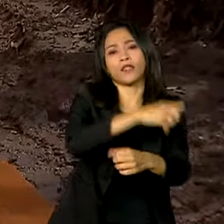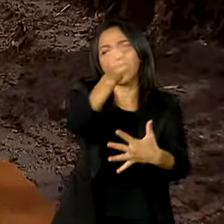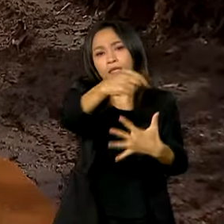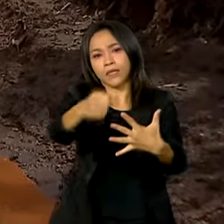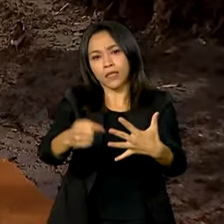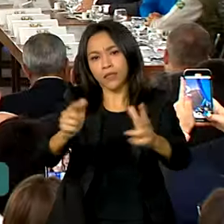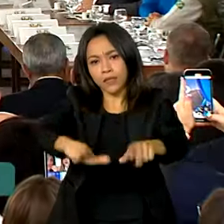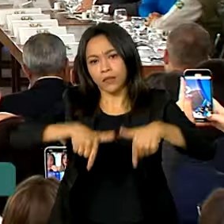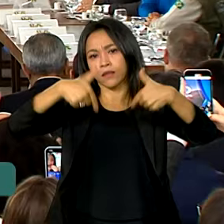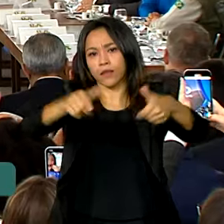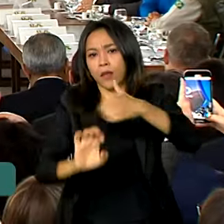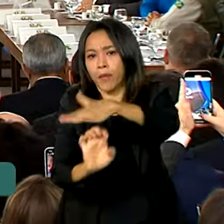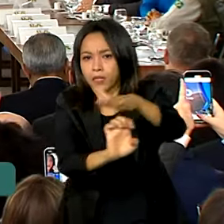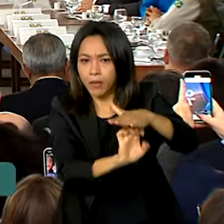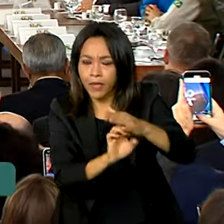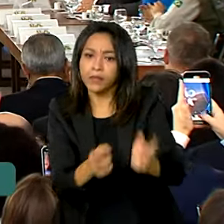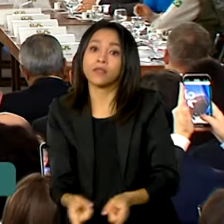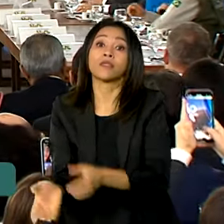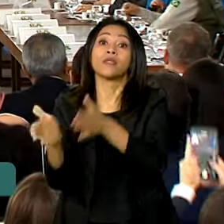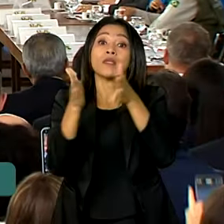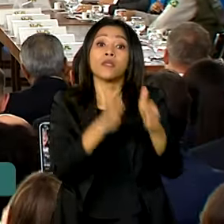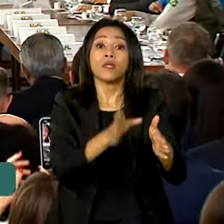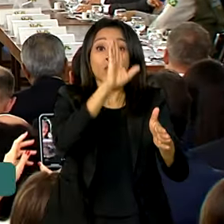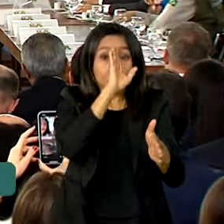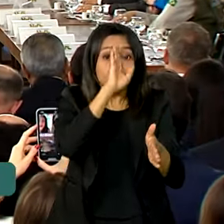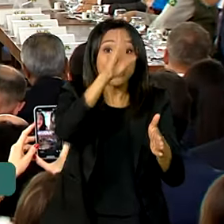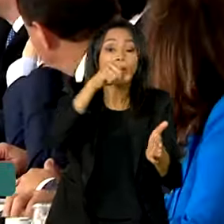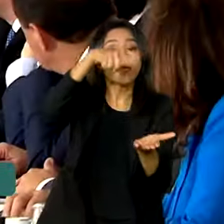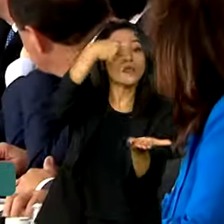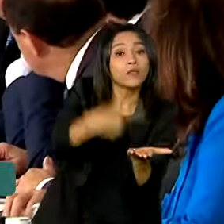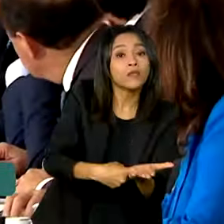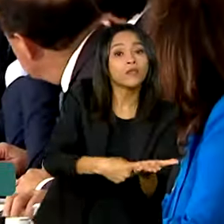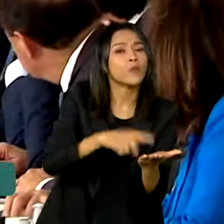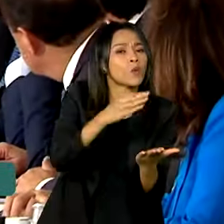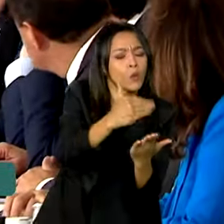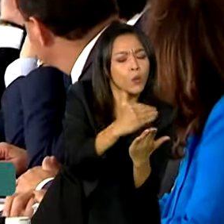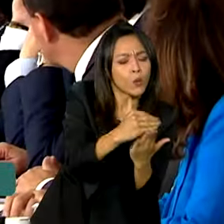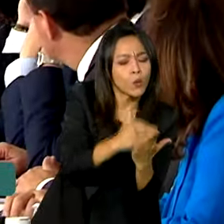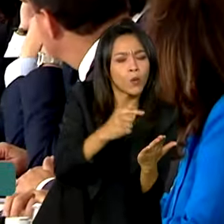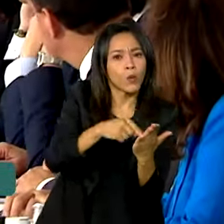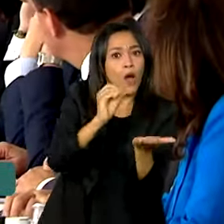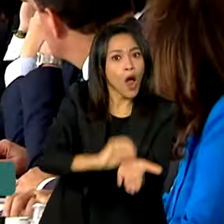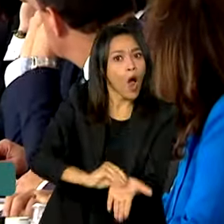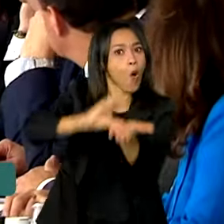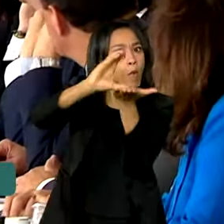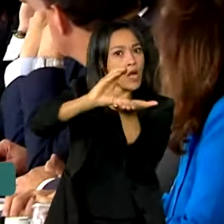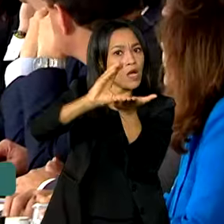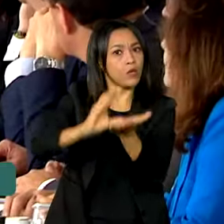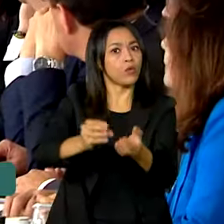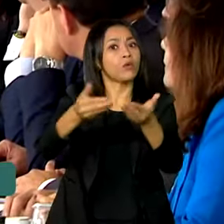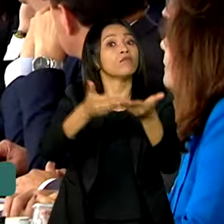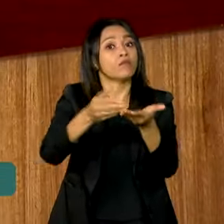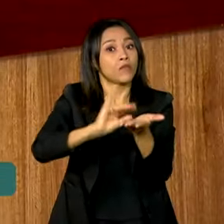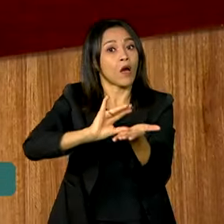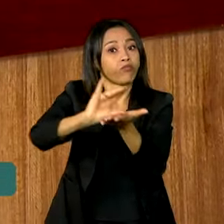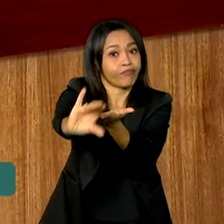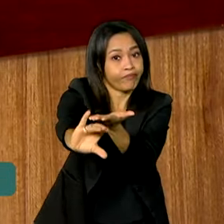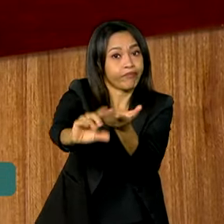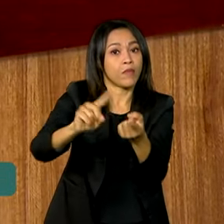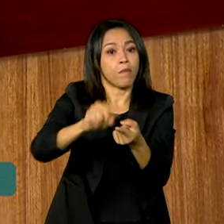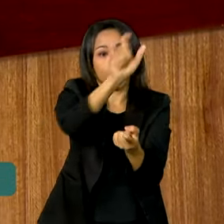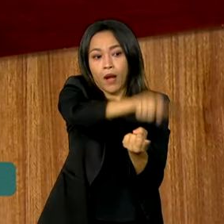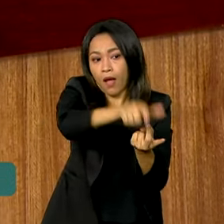pelas empresas. Entre os principais pontos do novo acordo está o aumento do valor da indenização individual e do número